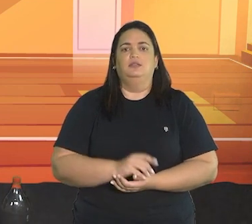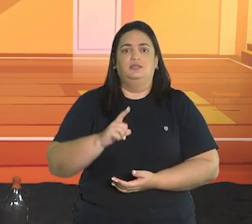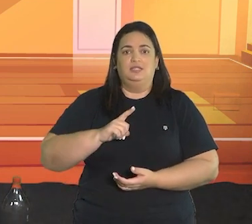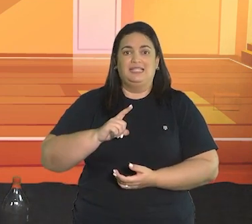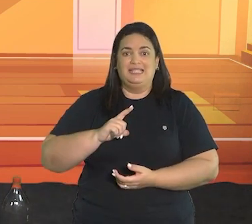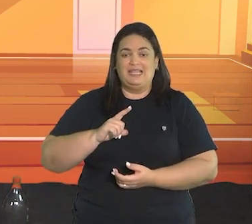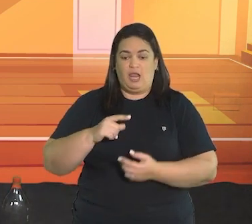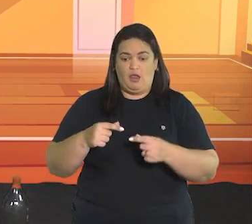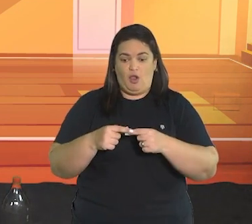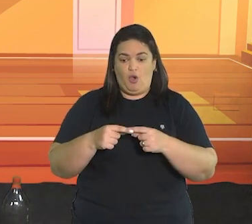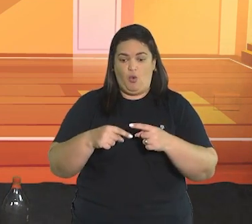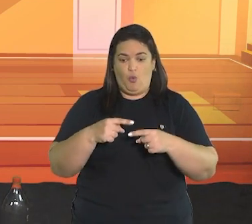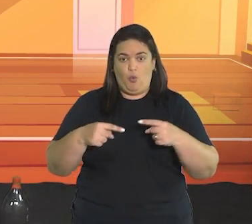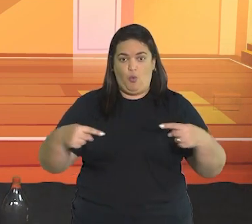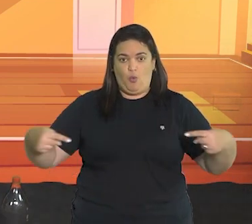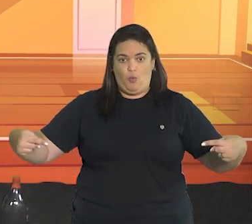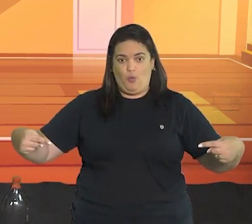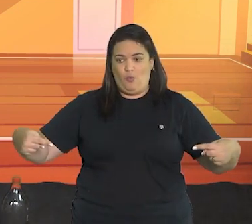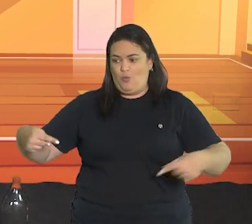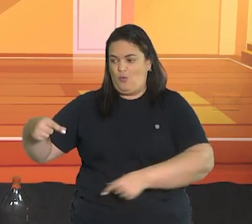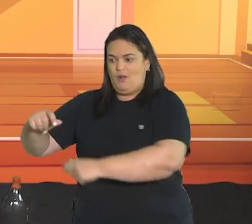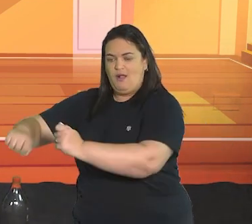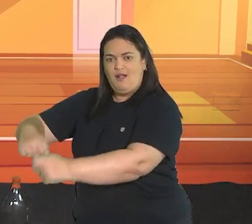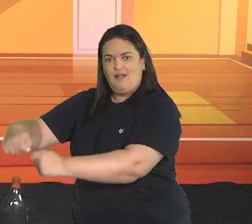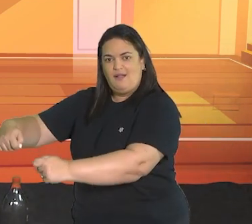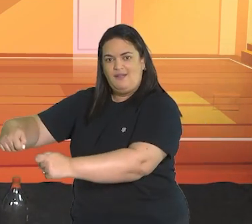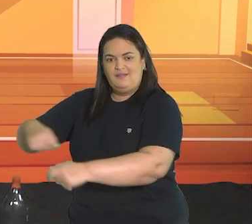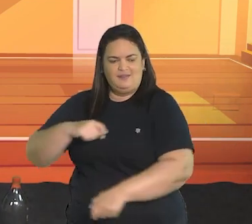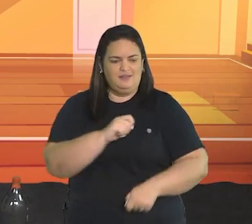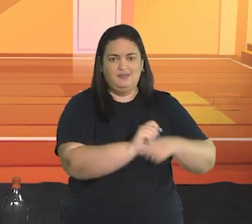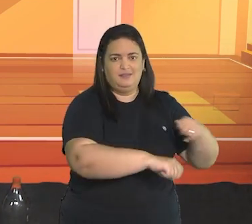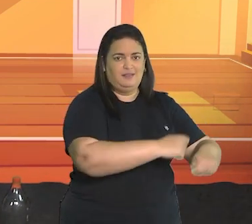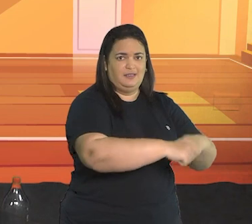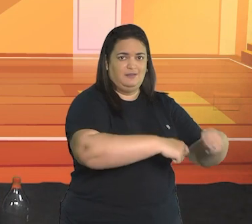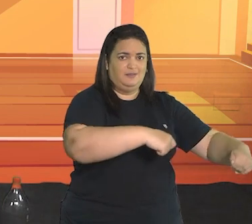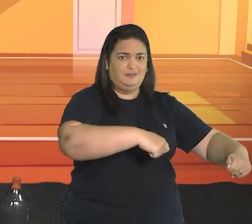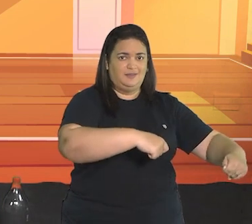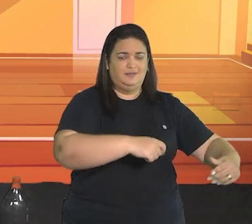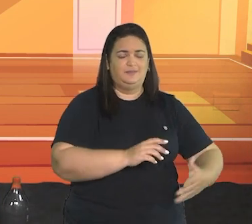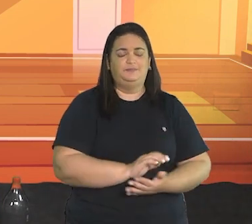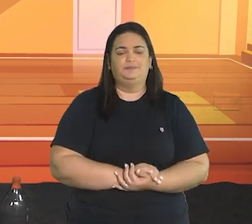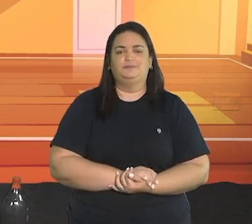O barbantezinho ou elástico, você vai amarrar no banco ou na sua cadeira.